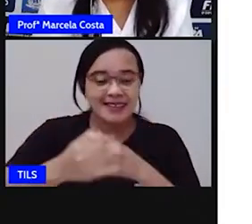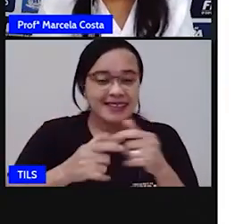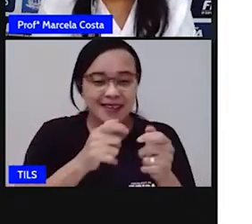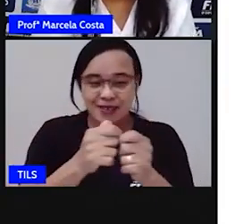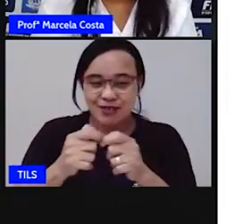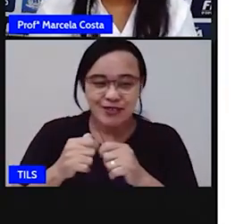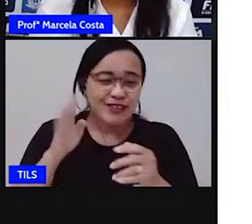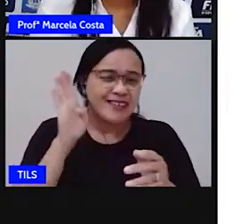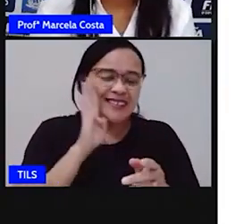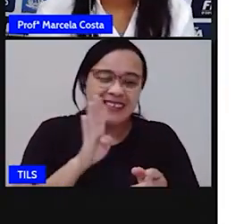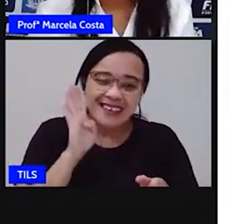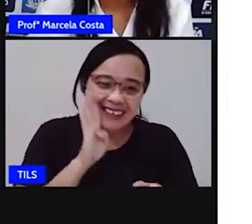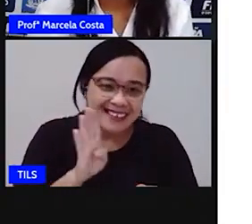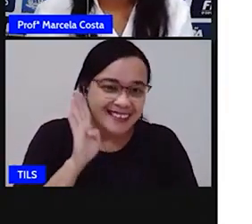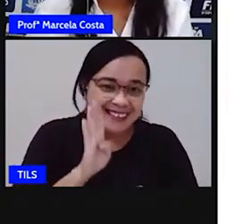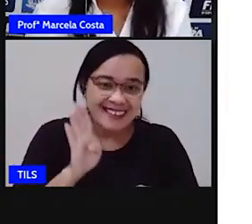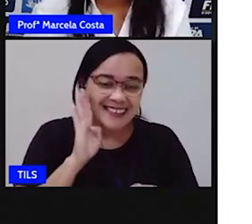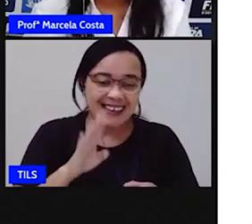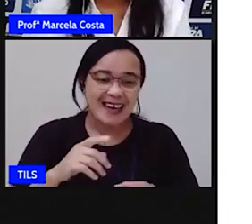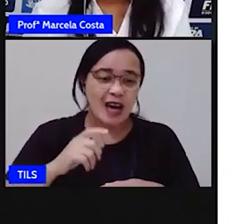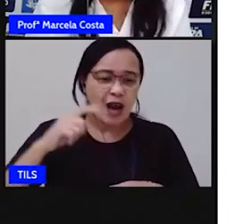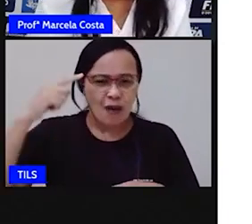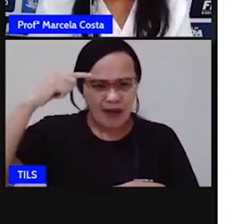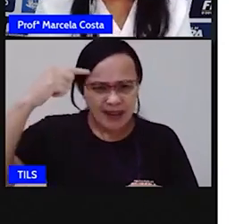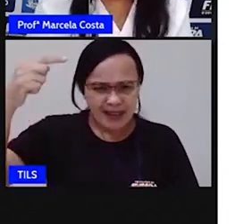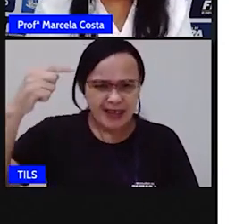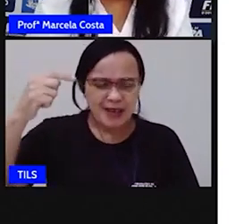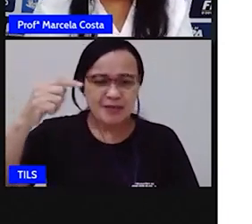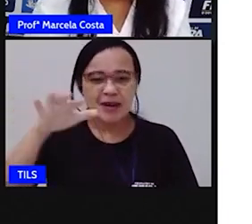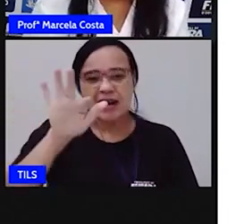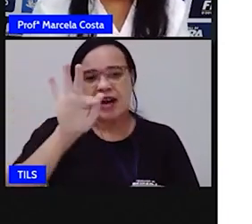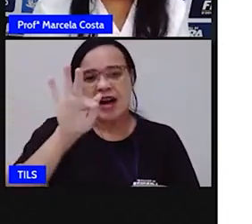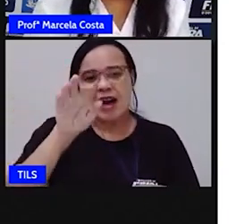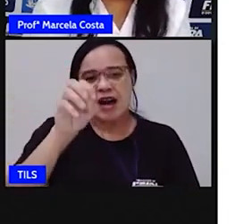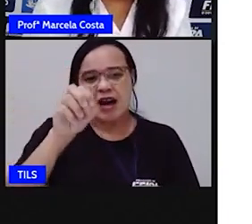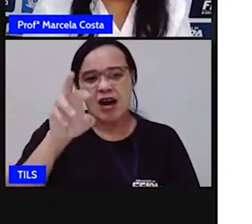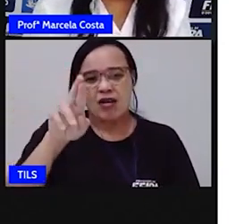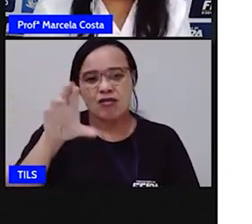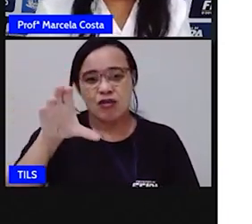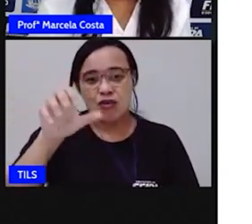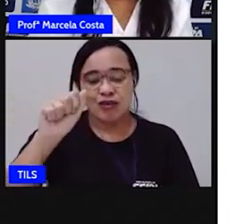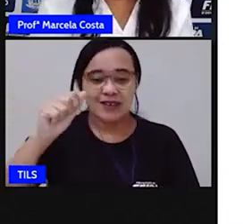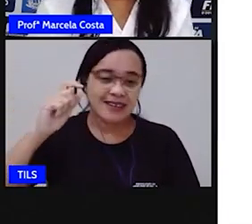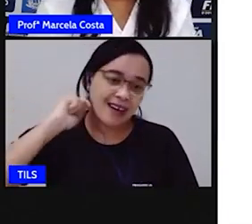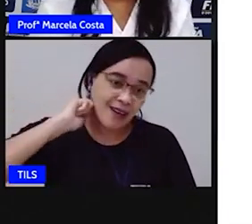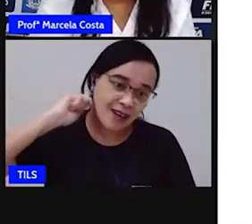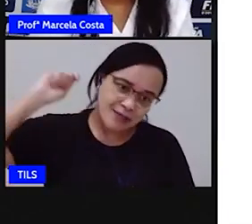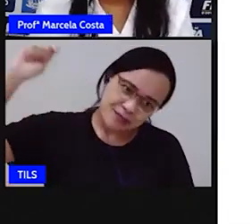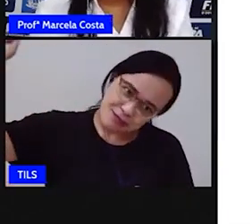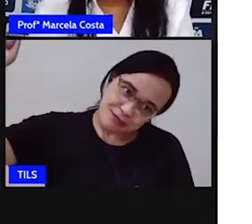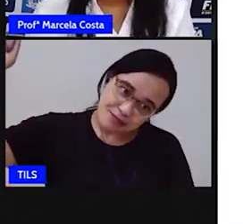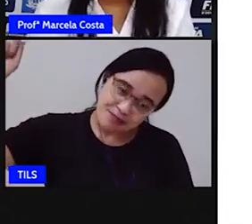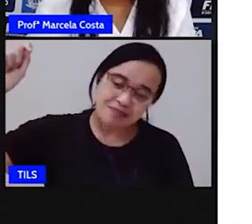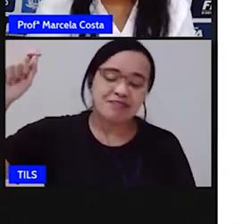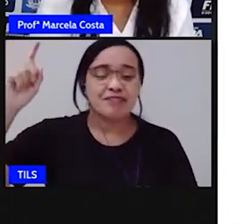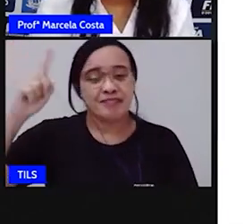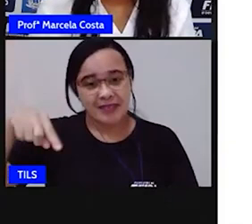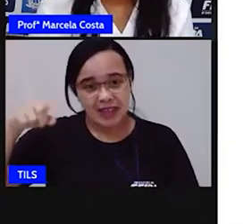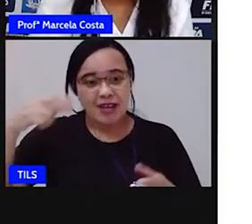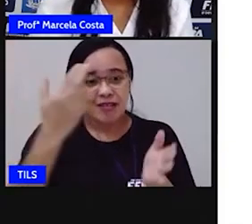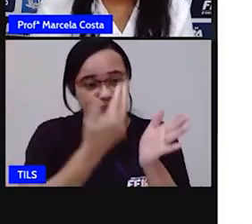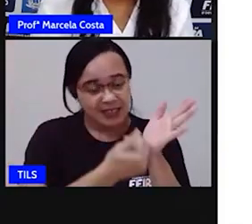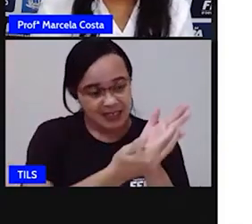legal que chama Jogo da Forca. Esse jogo funciona assim. Eu vou desenhar uma